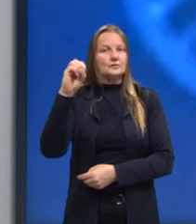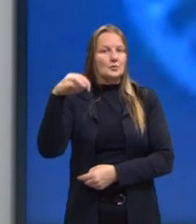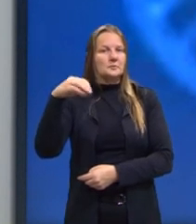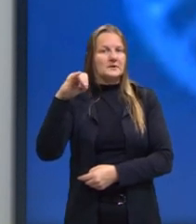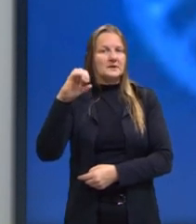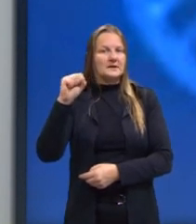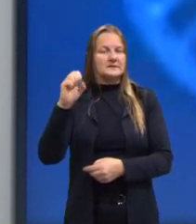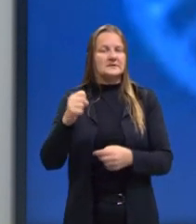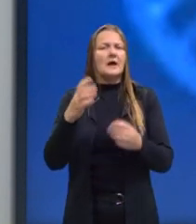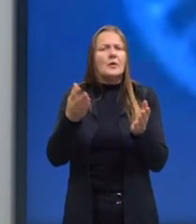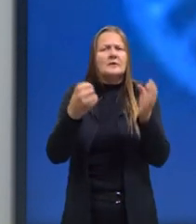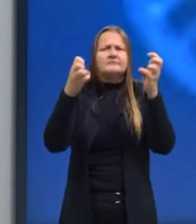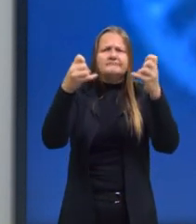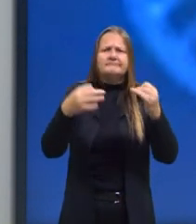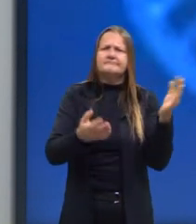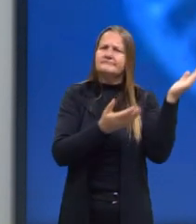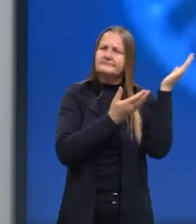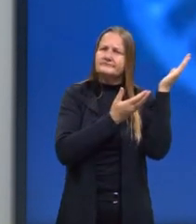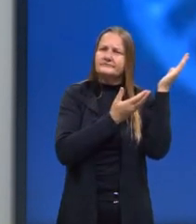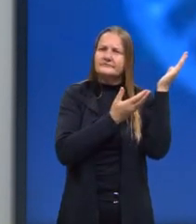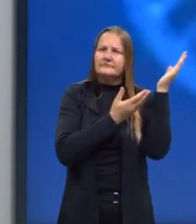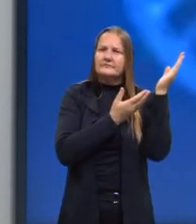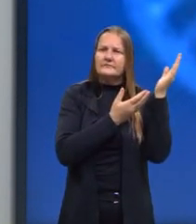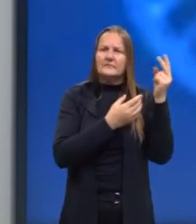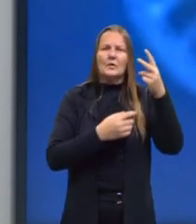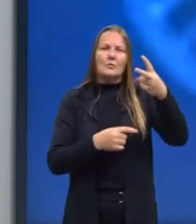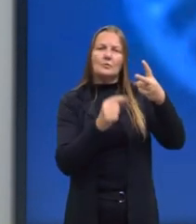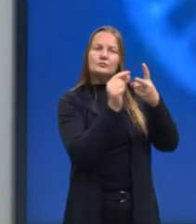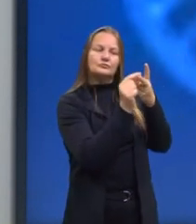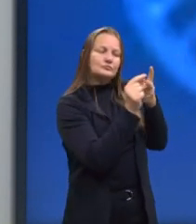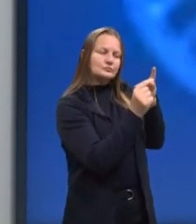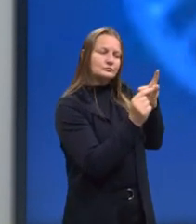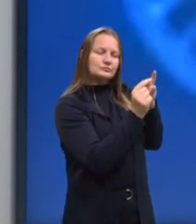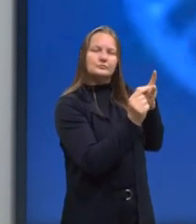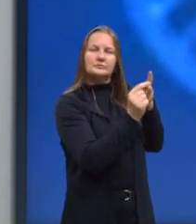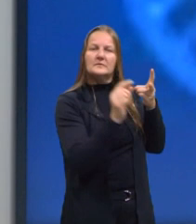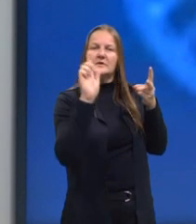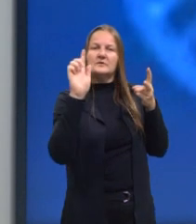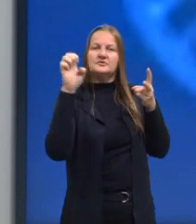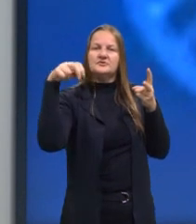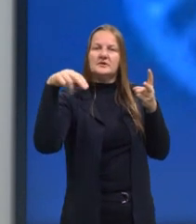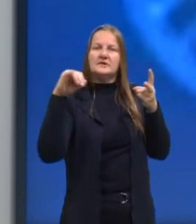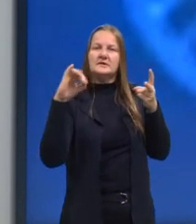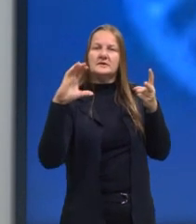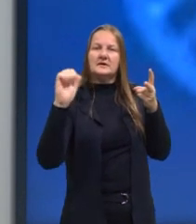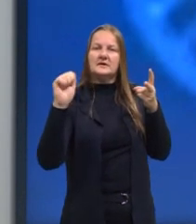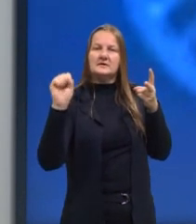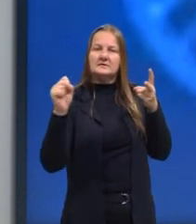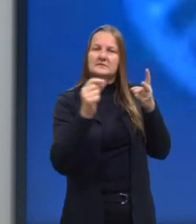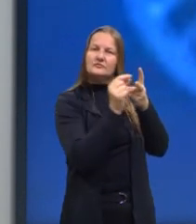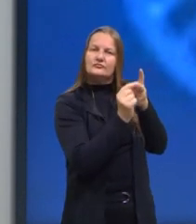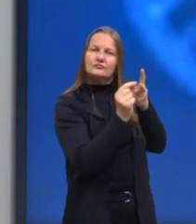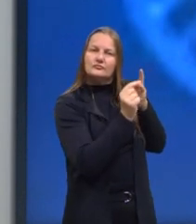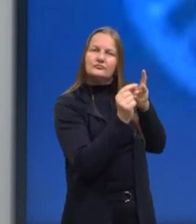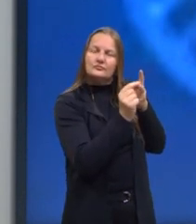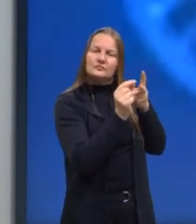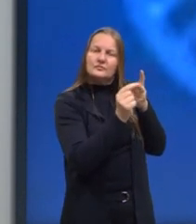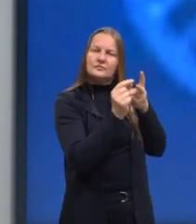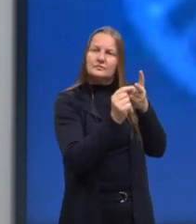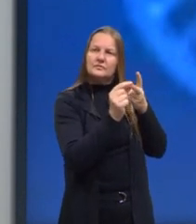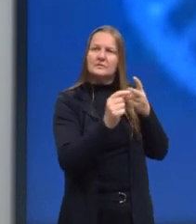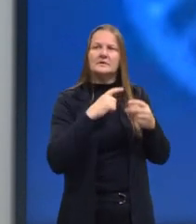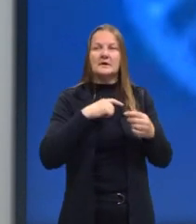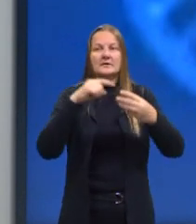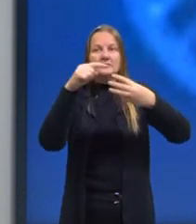Mutações gênicas. As mutações gênicas, elas podem ser a mutação pontual,